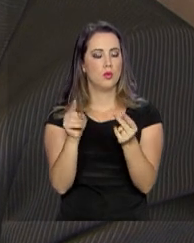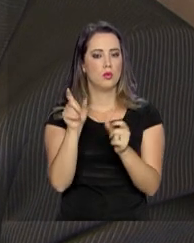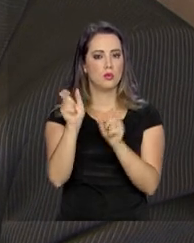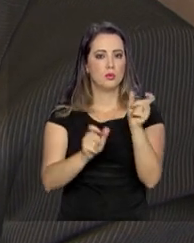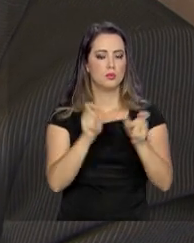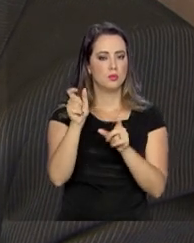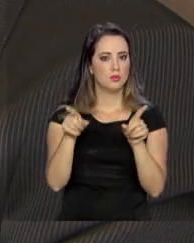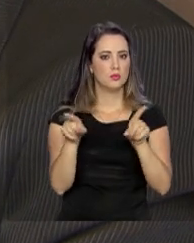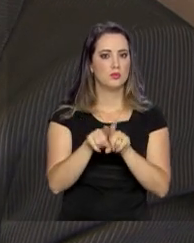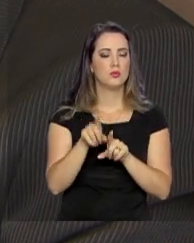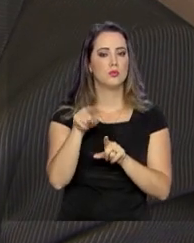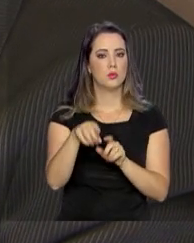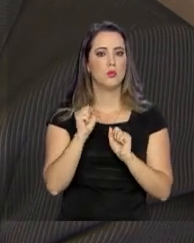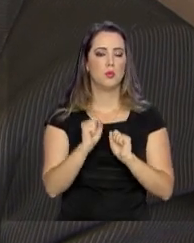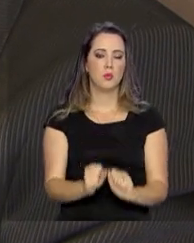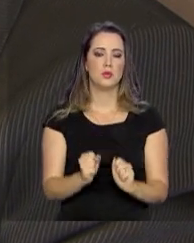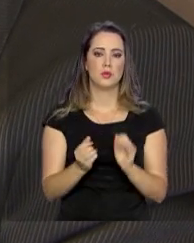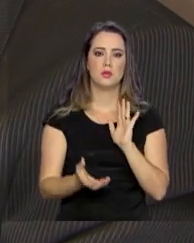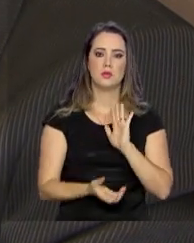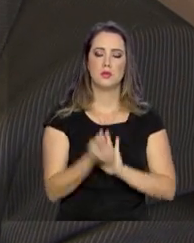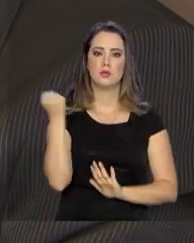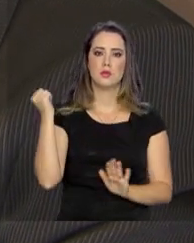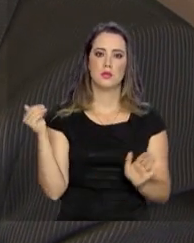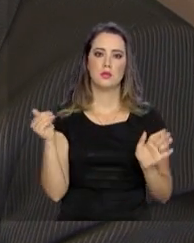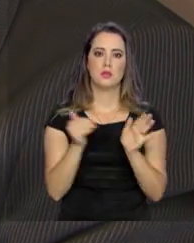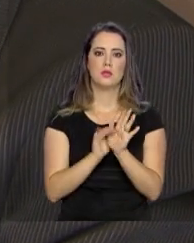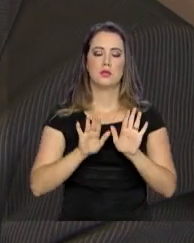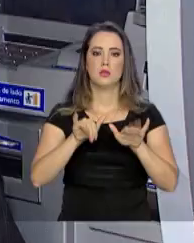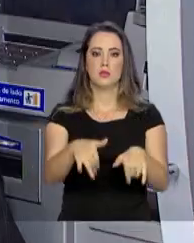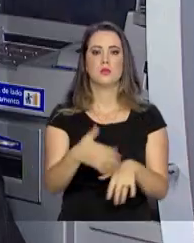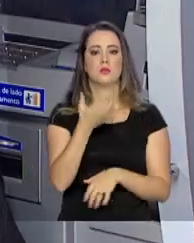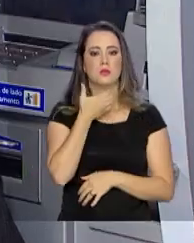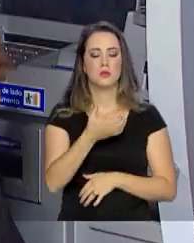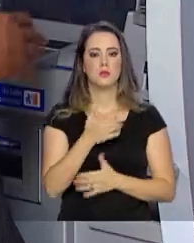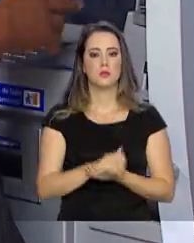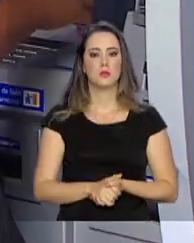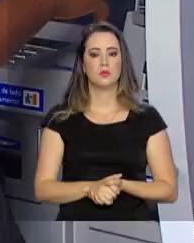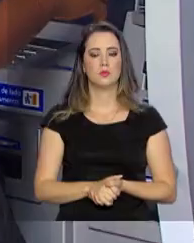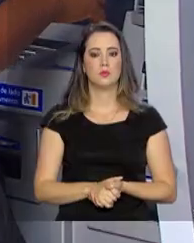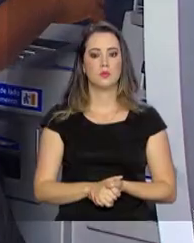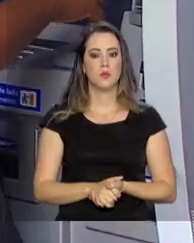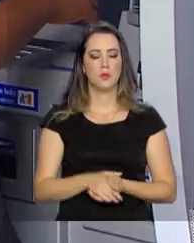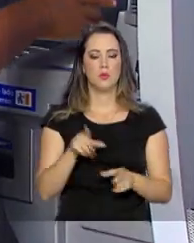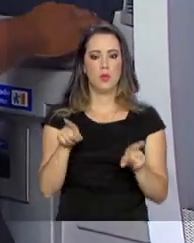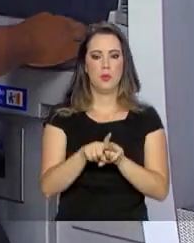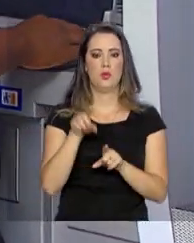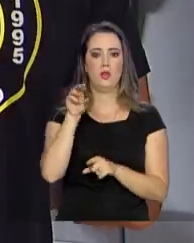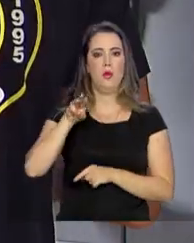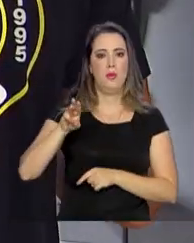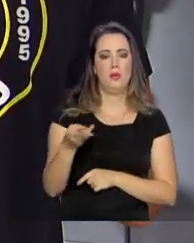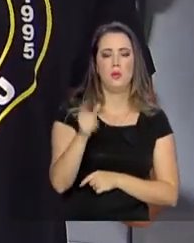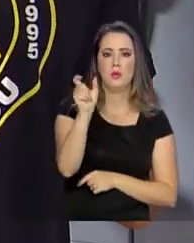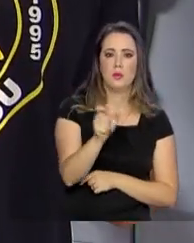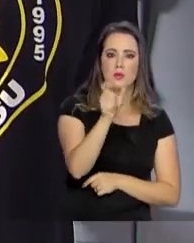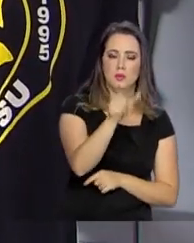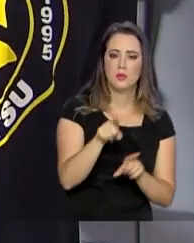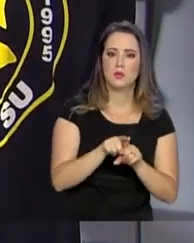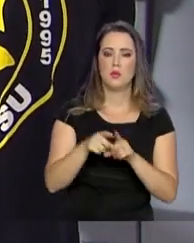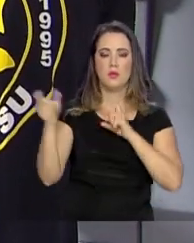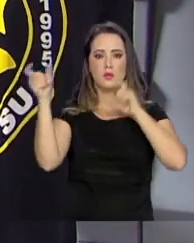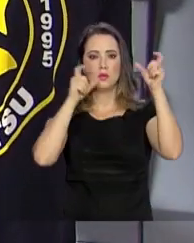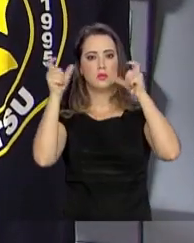trabalhadores poderem fazer o saque até o final de dezembro. O trabalhador deve ficar atento se o dinheiro foi depositado